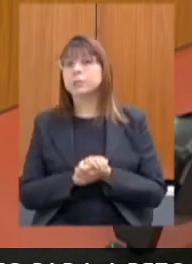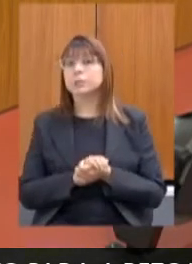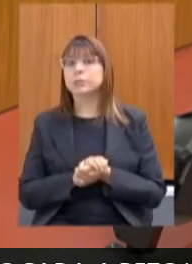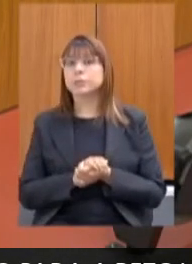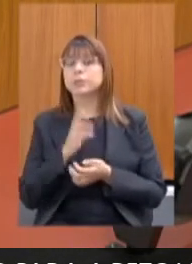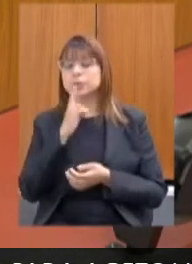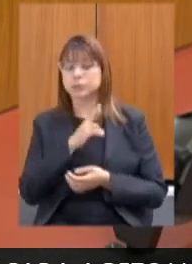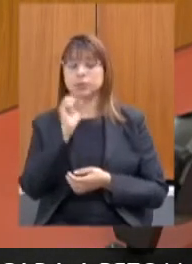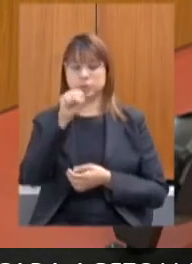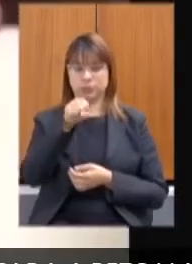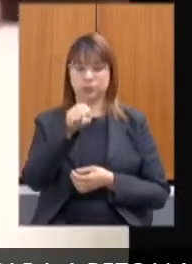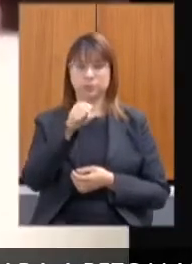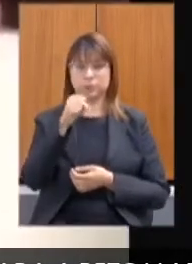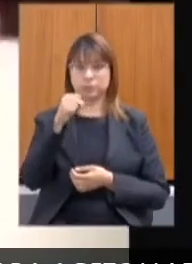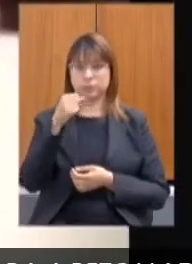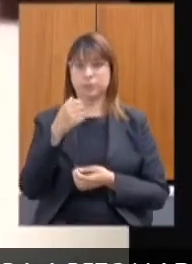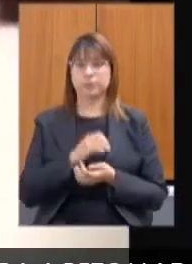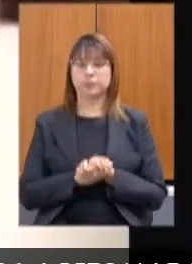voto sim